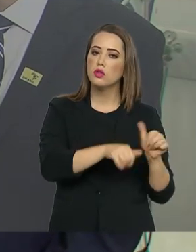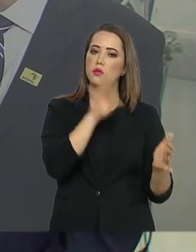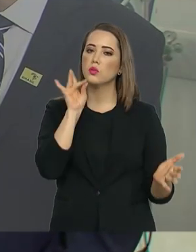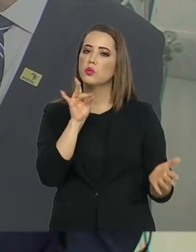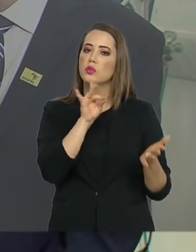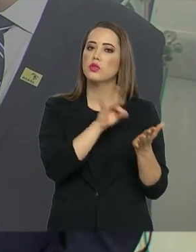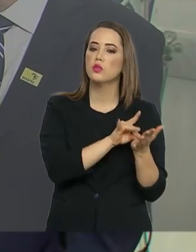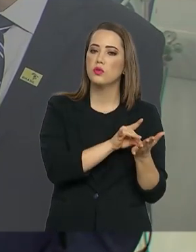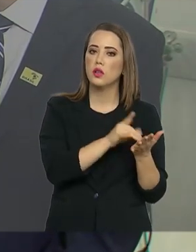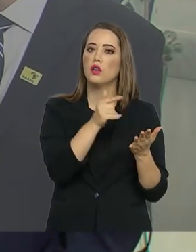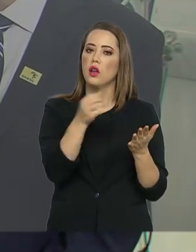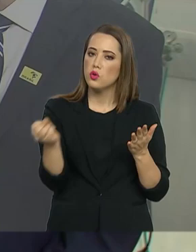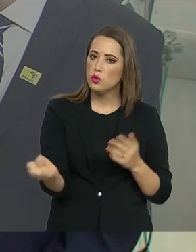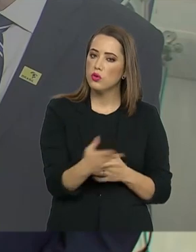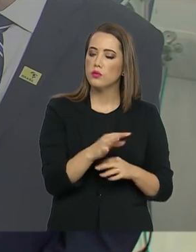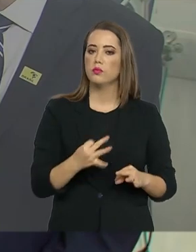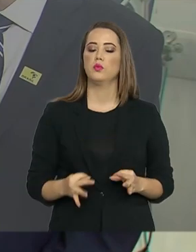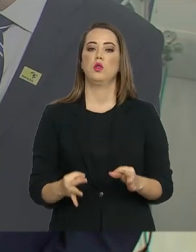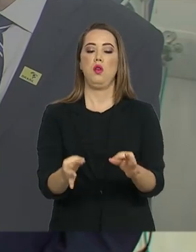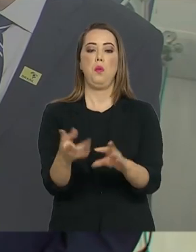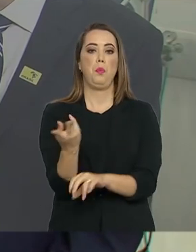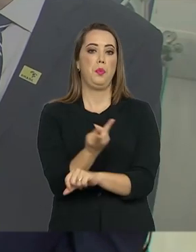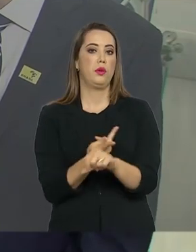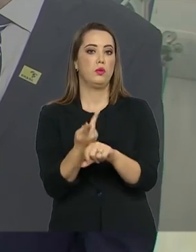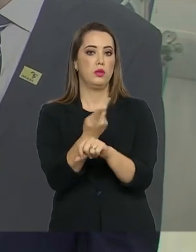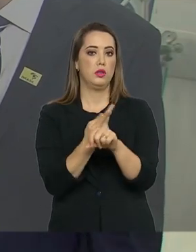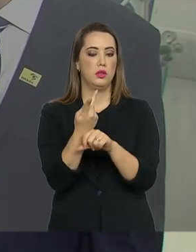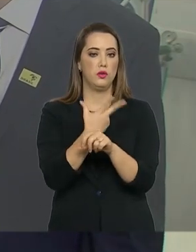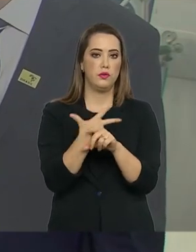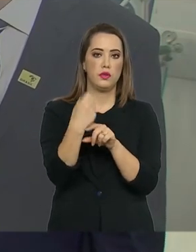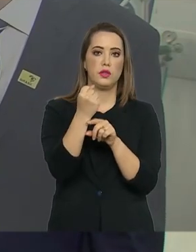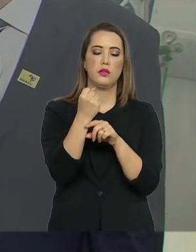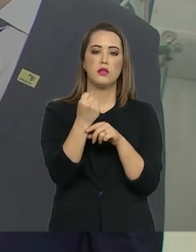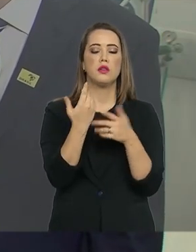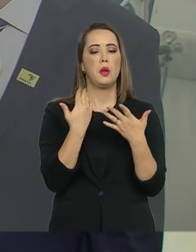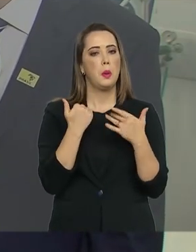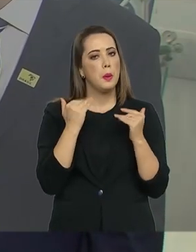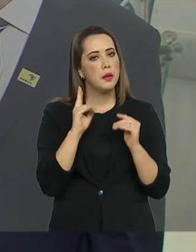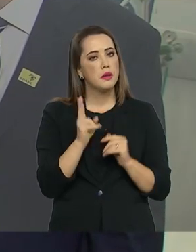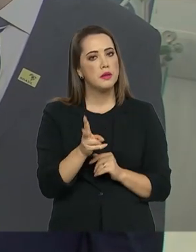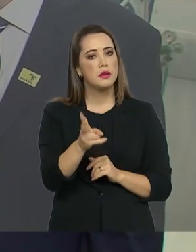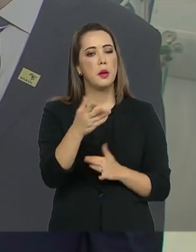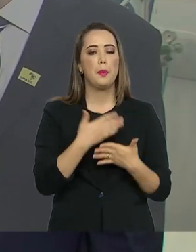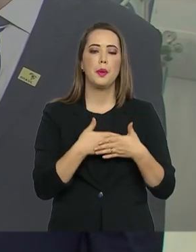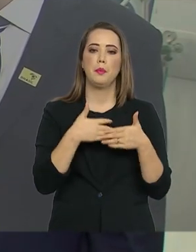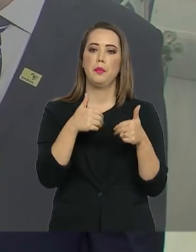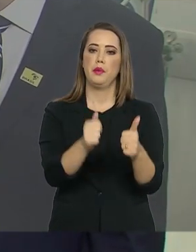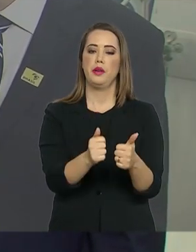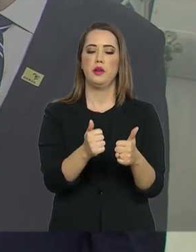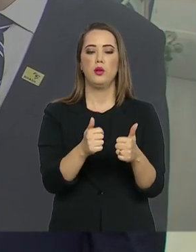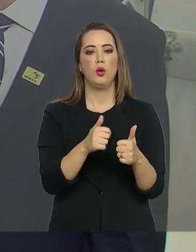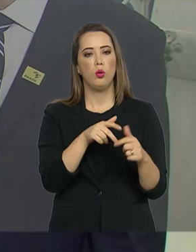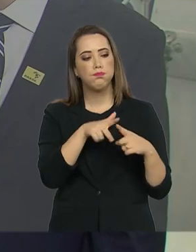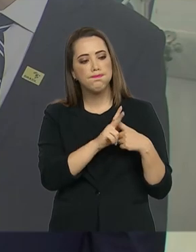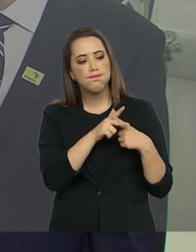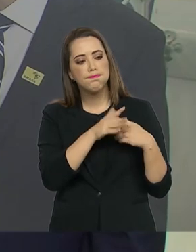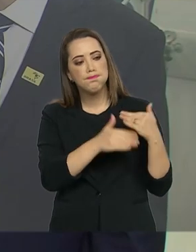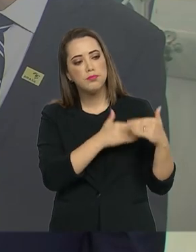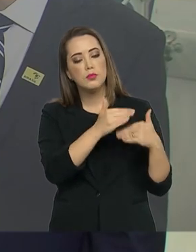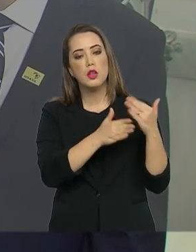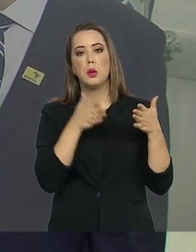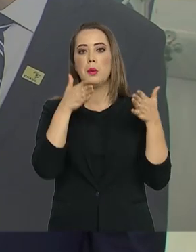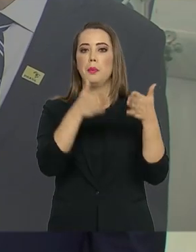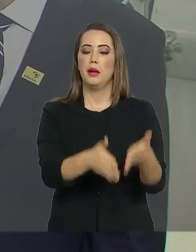realidade, ou seja, inovando, buscando superar a máquina e a cada dia melhorar aquilo que fizeram. Sejam